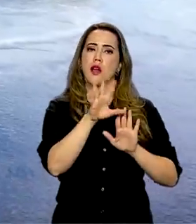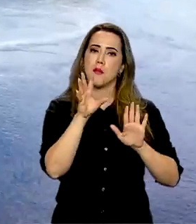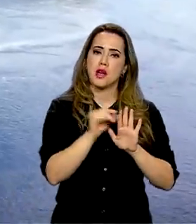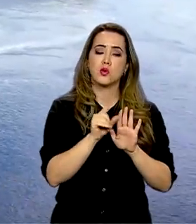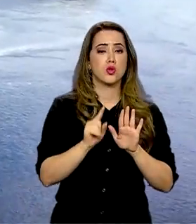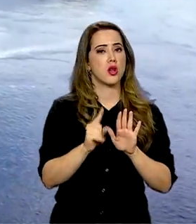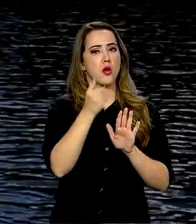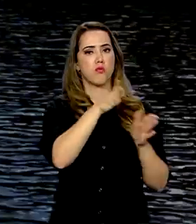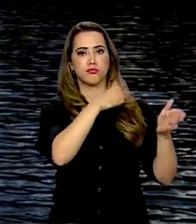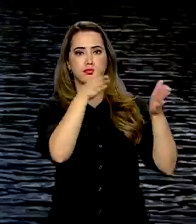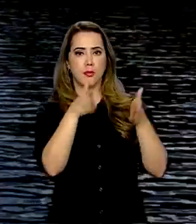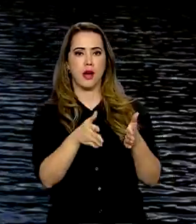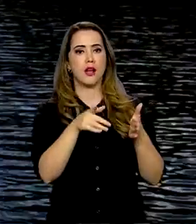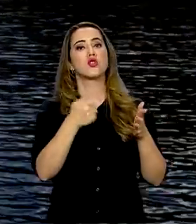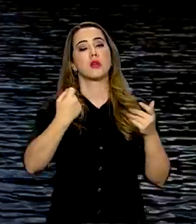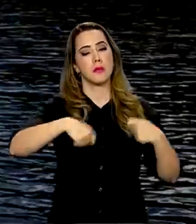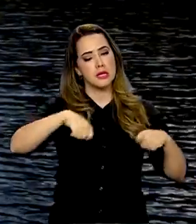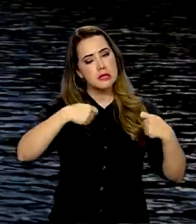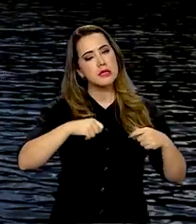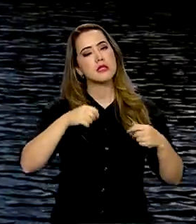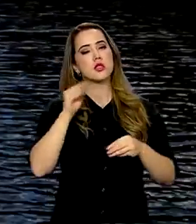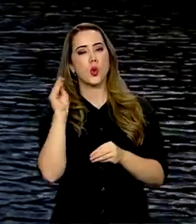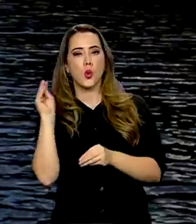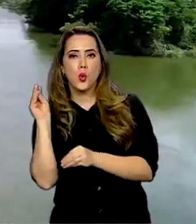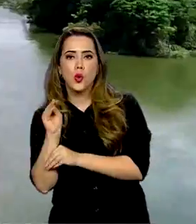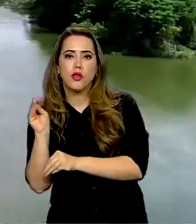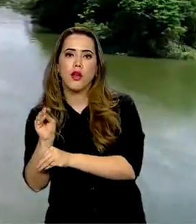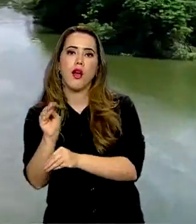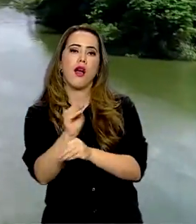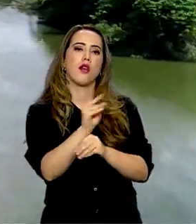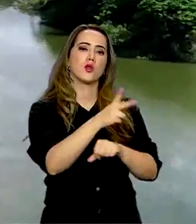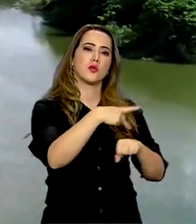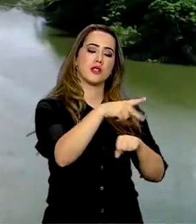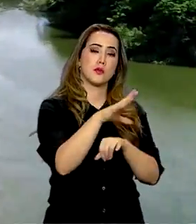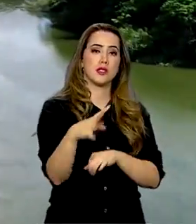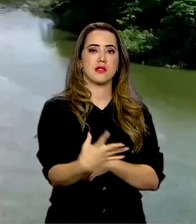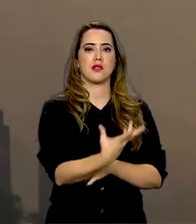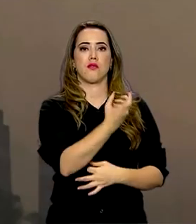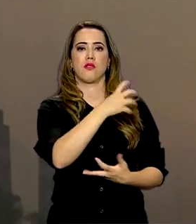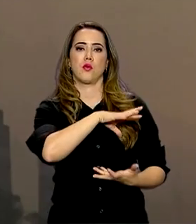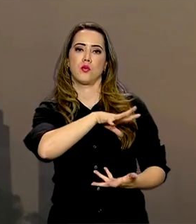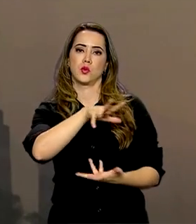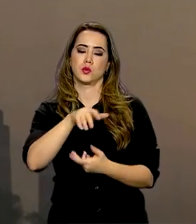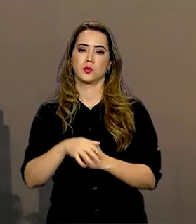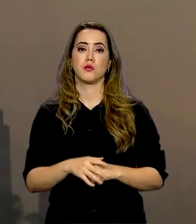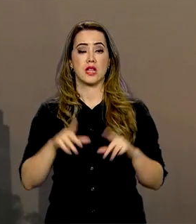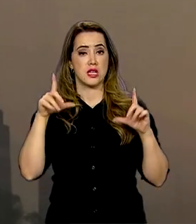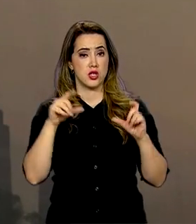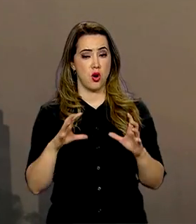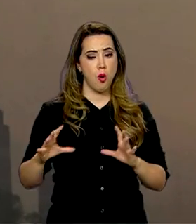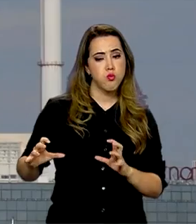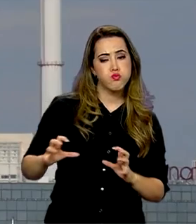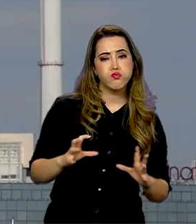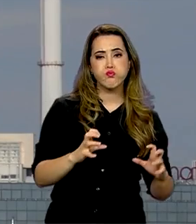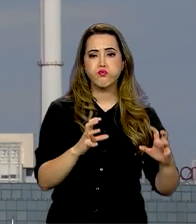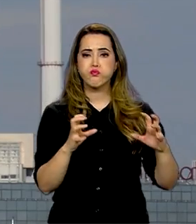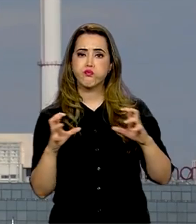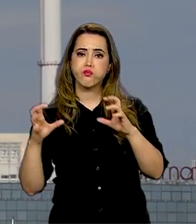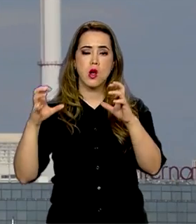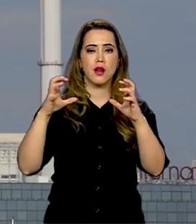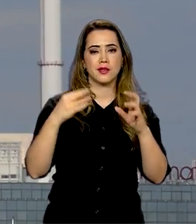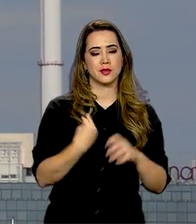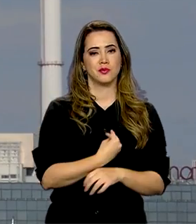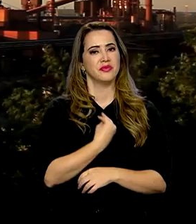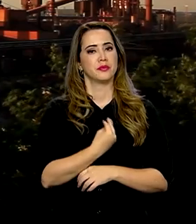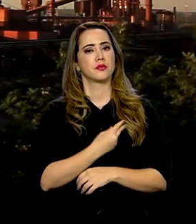apenas uma parte do dever de casa que os países têm que fazer para salvar o planeta. Diminuir as emissões do nosso modelo de vida,